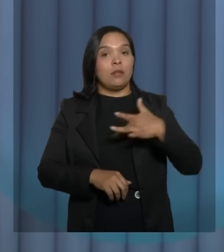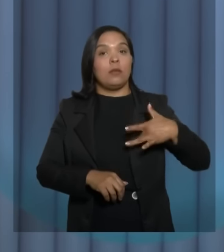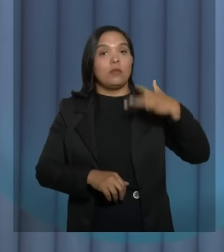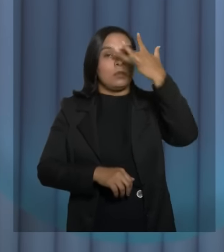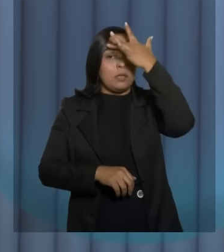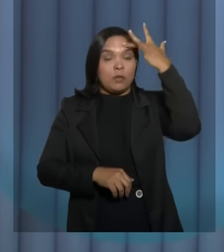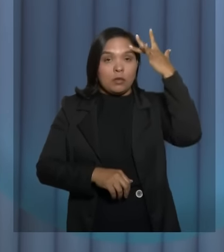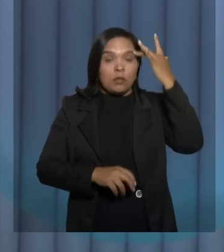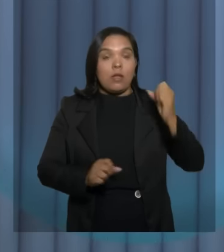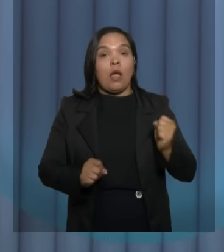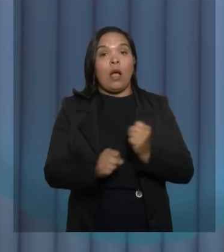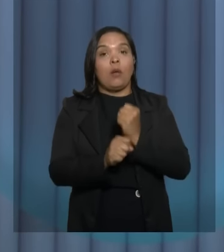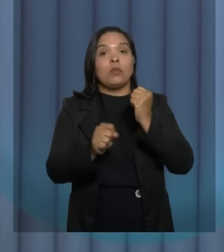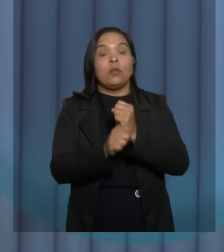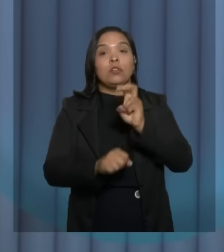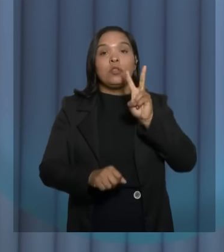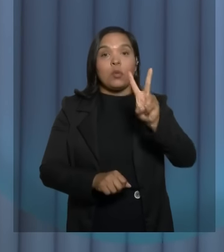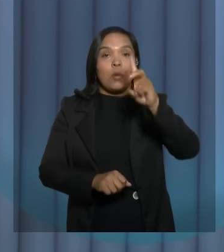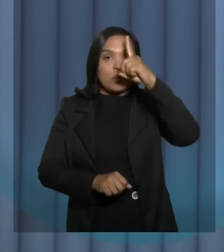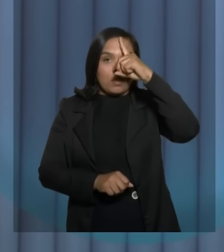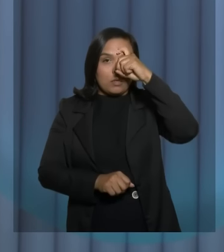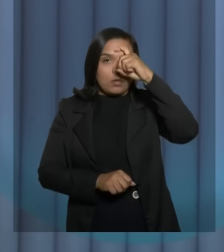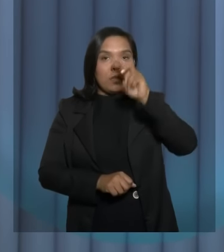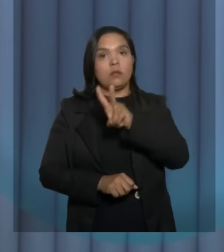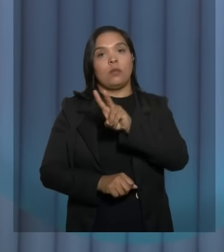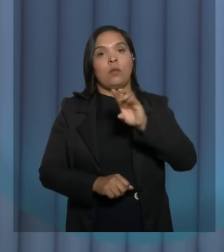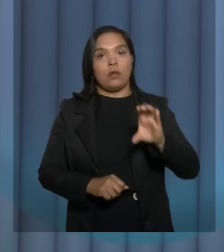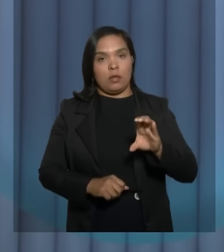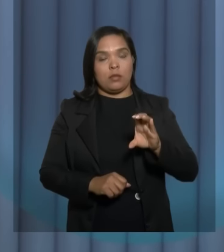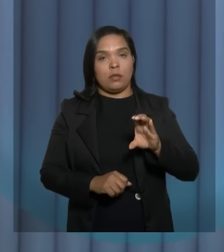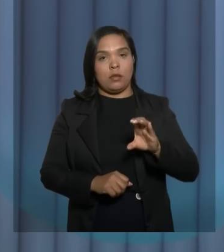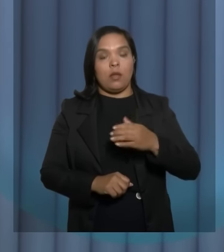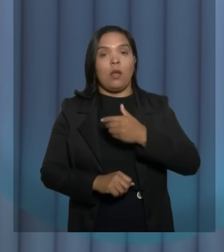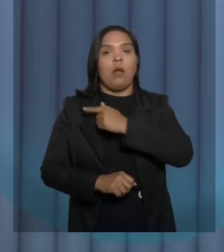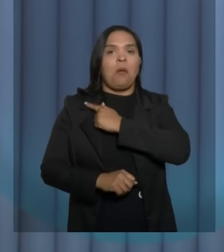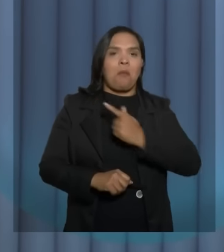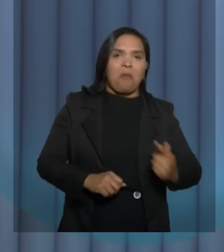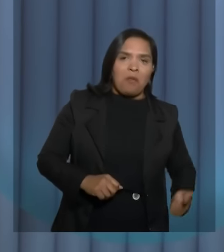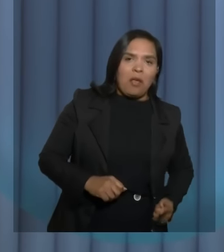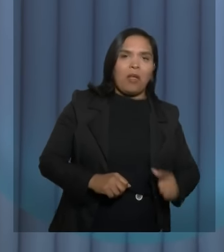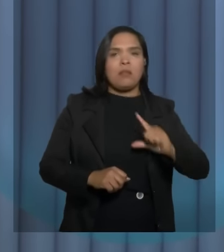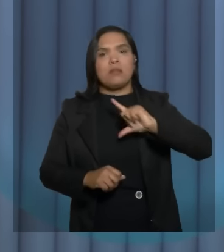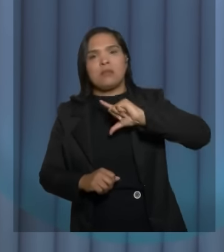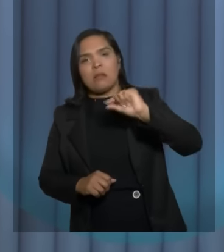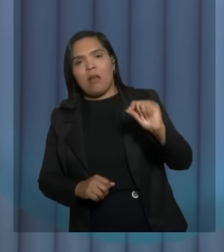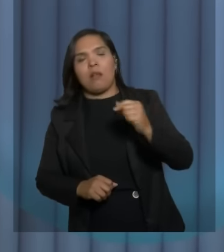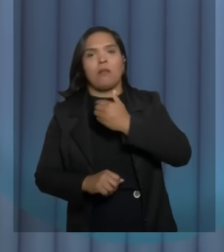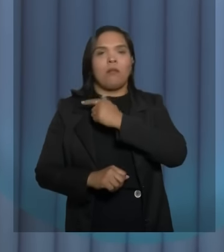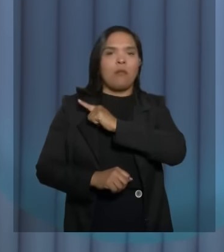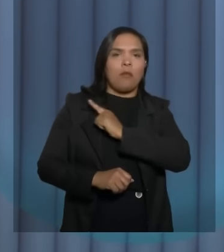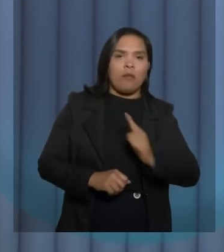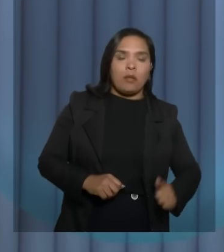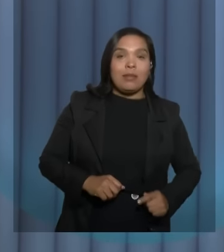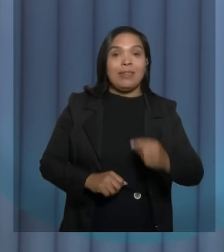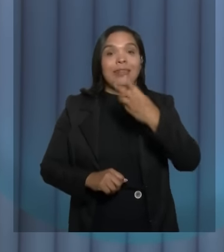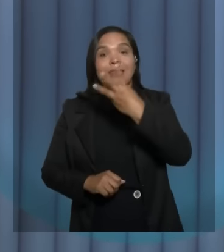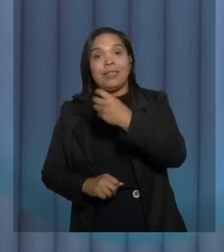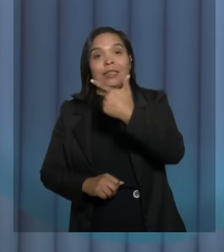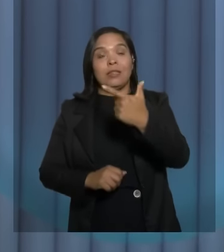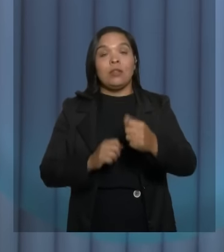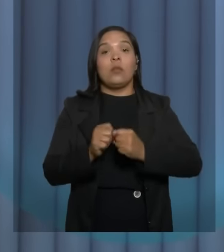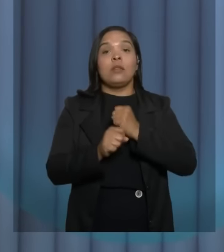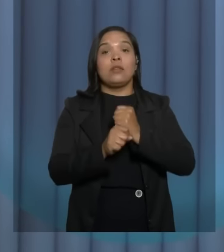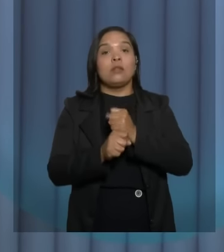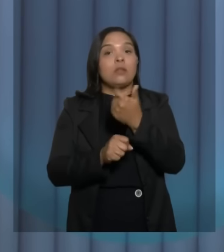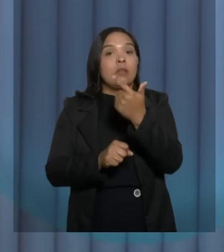construção de dois hospitais em Vitória da Conquista. Entre governo, sai governo, a verdade é que tem 32 anos que Vitória da Conquista não tem um novo